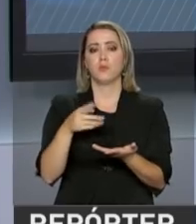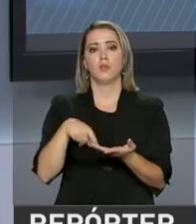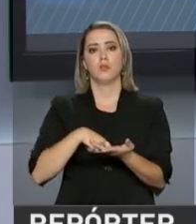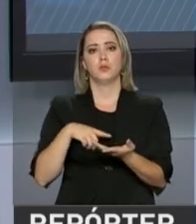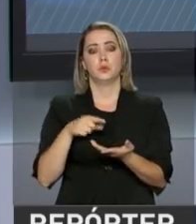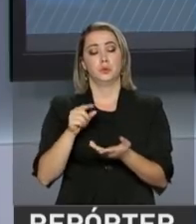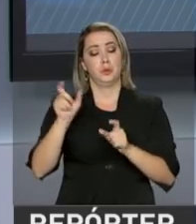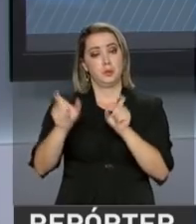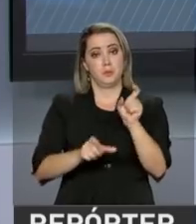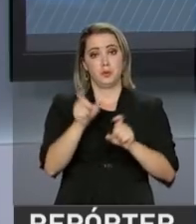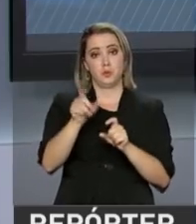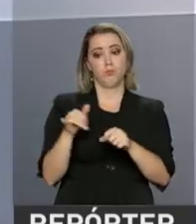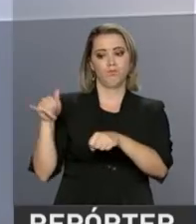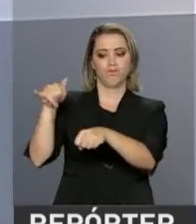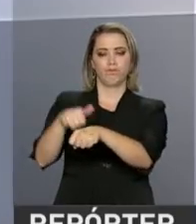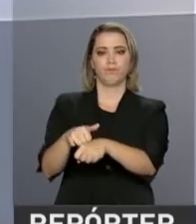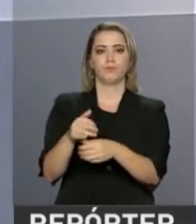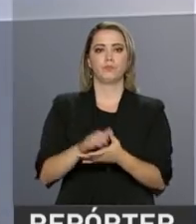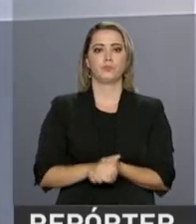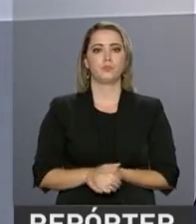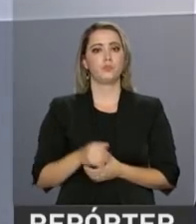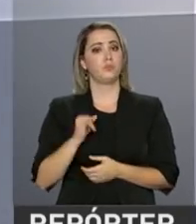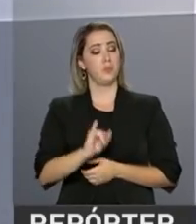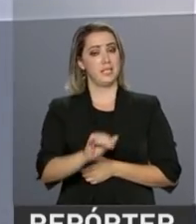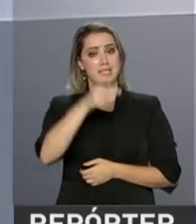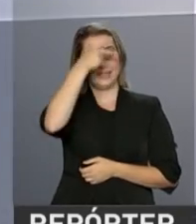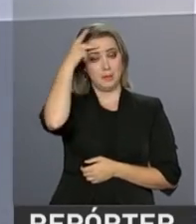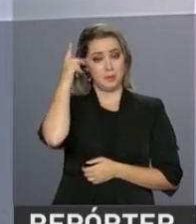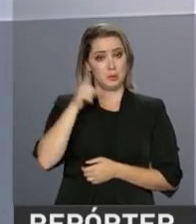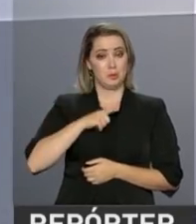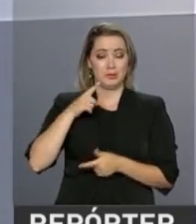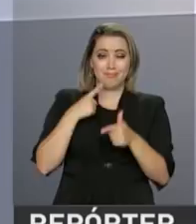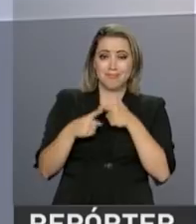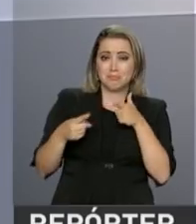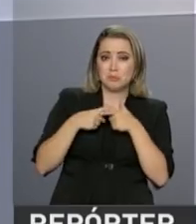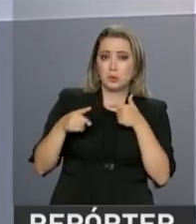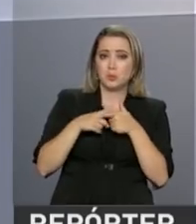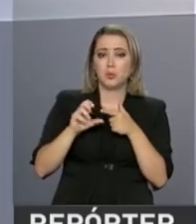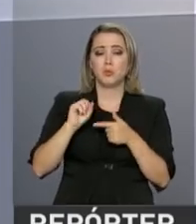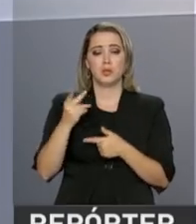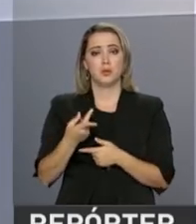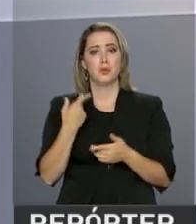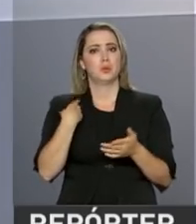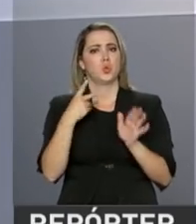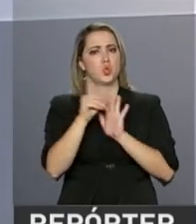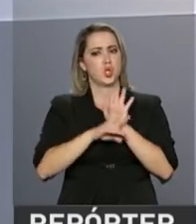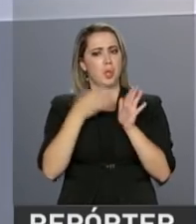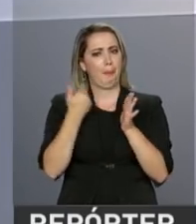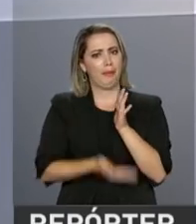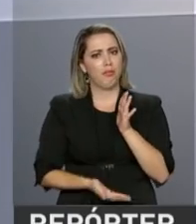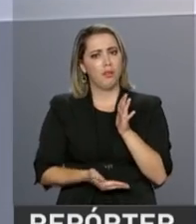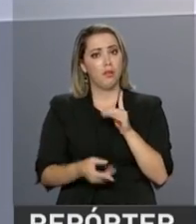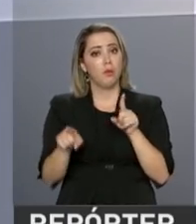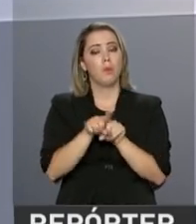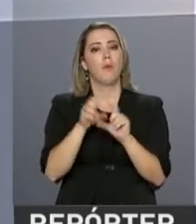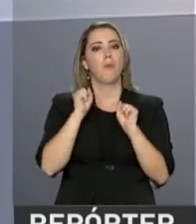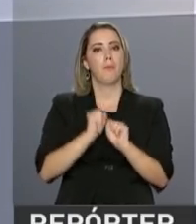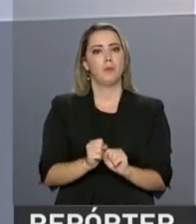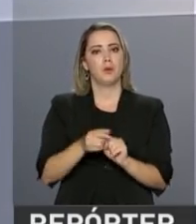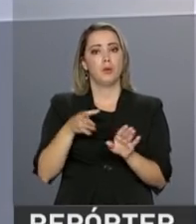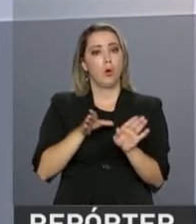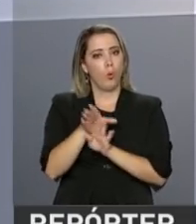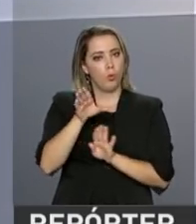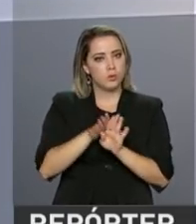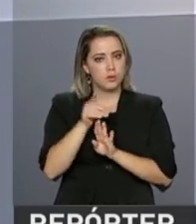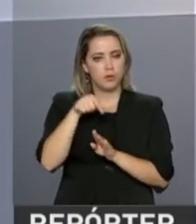oferecido aos passageiros. Caso o passageiro se sinta prejudicado ou tenha seus direitos desrespeitados, a agência